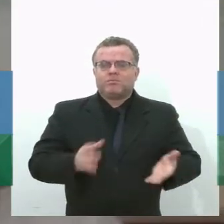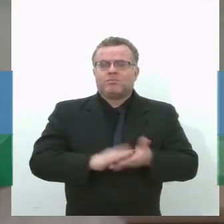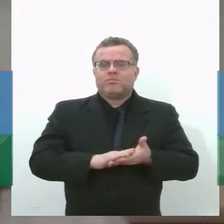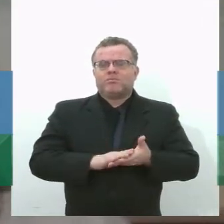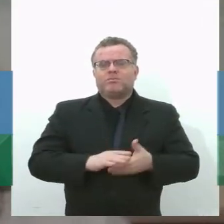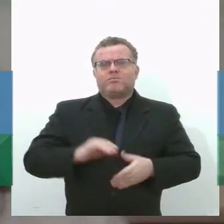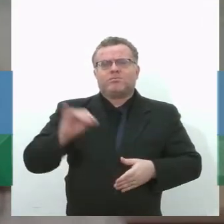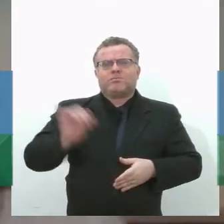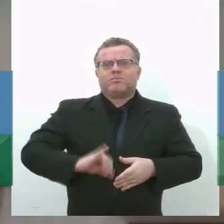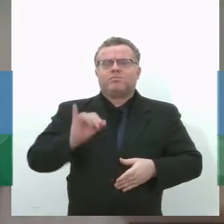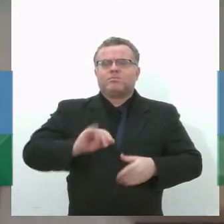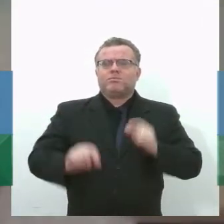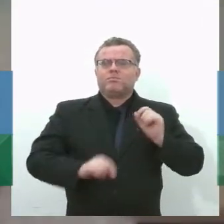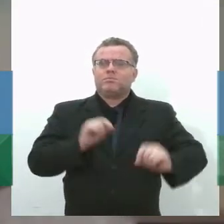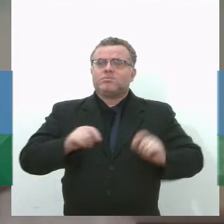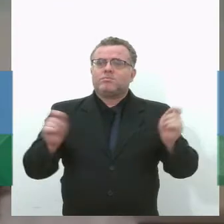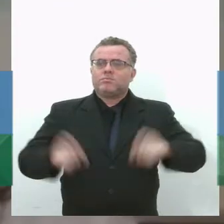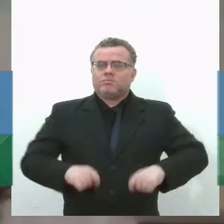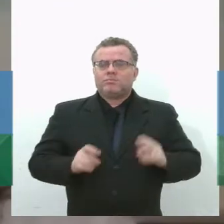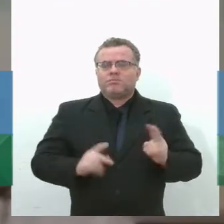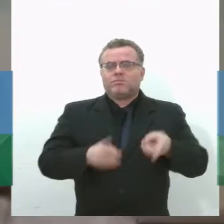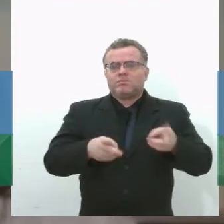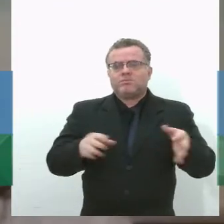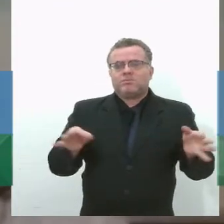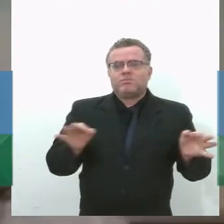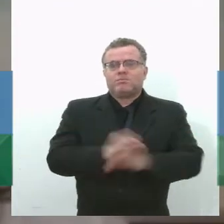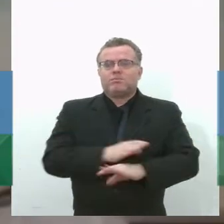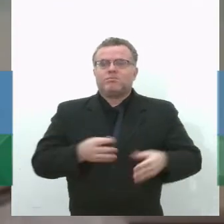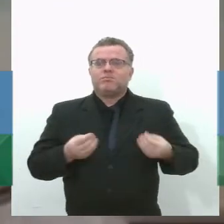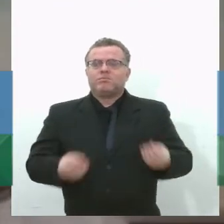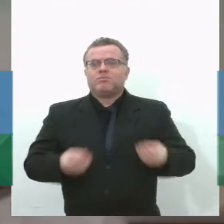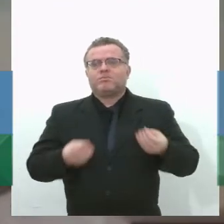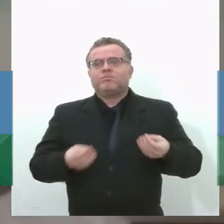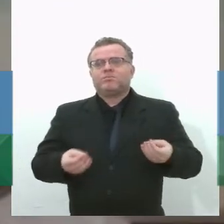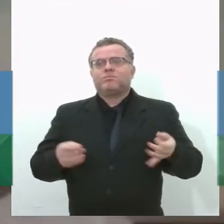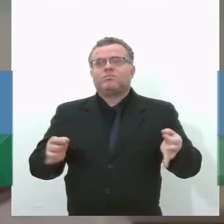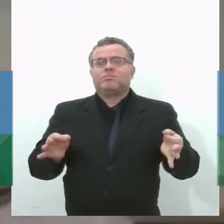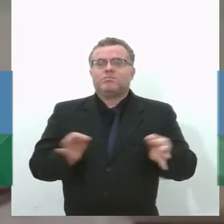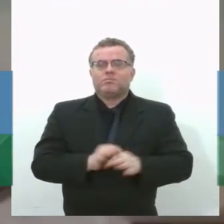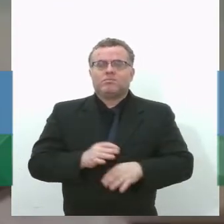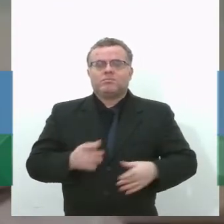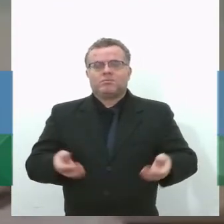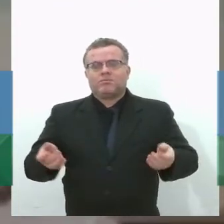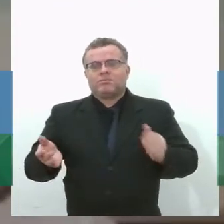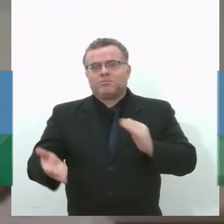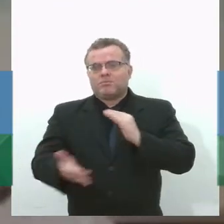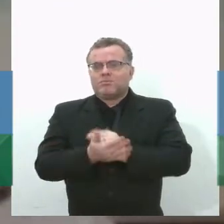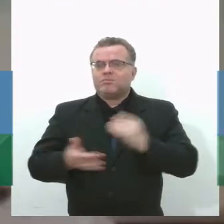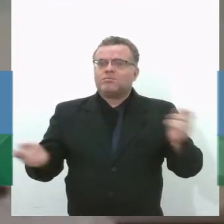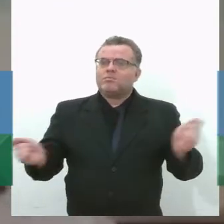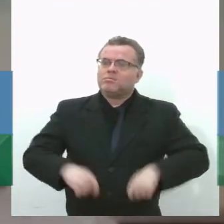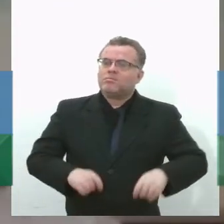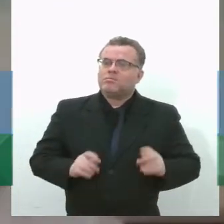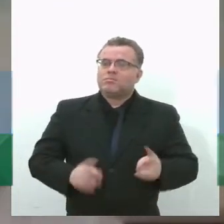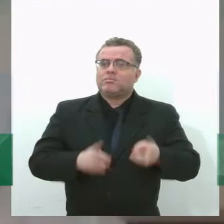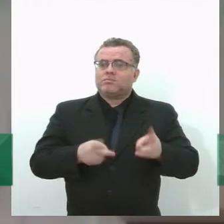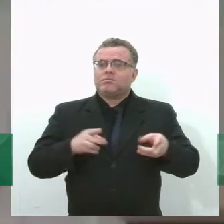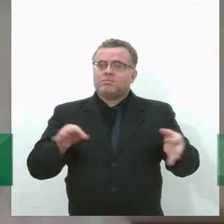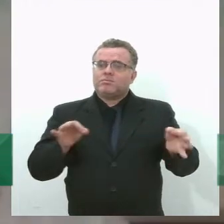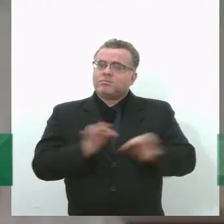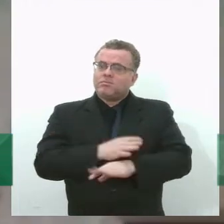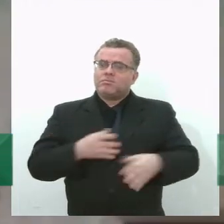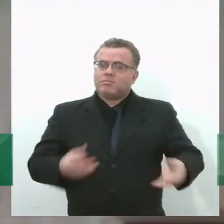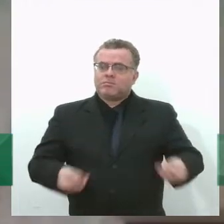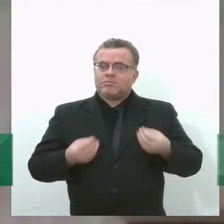sinalização, essa indicação do poder público para que essas empresas possam realizar. Então, assim, colocar nos planos de gestão de